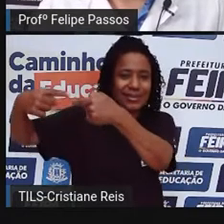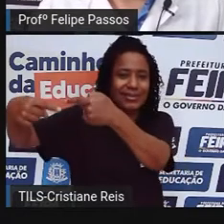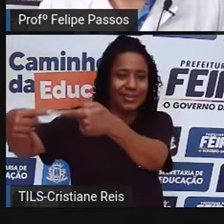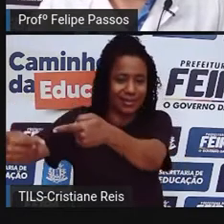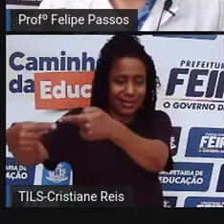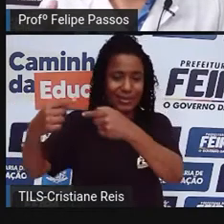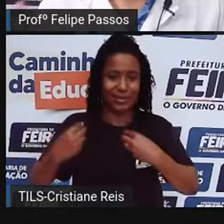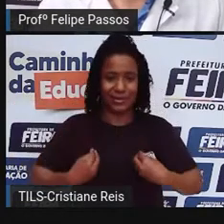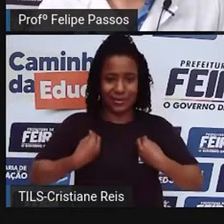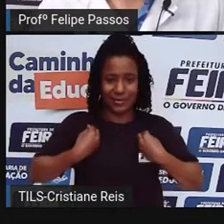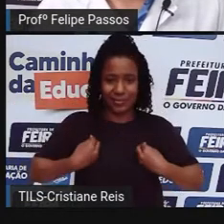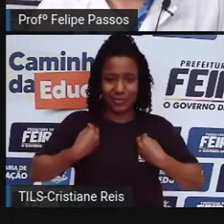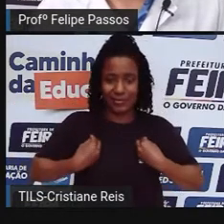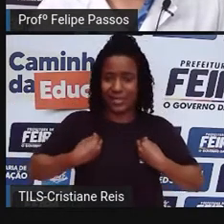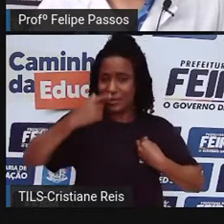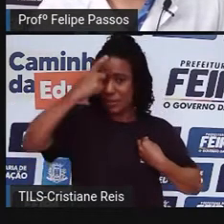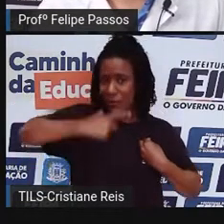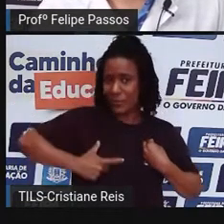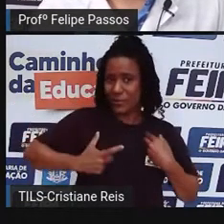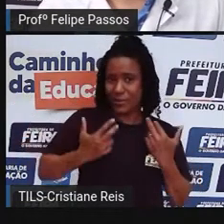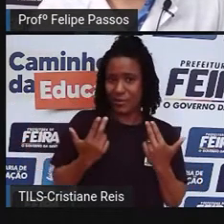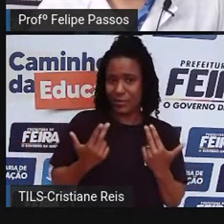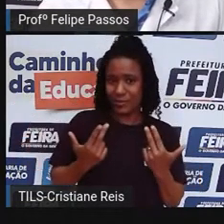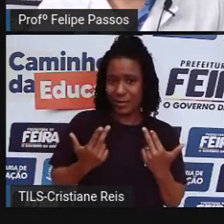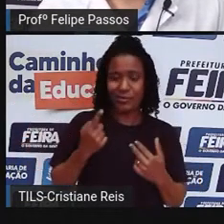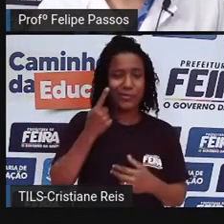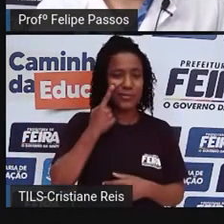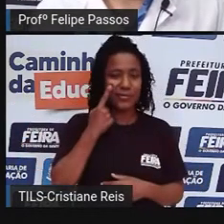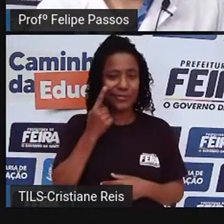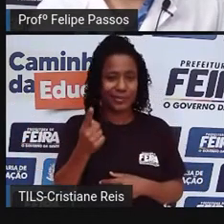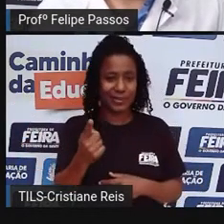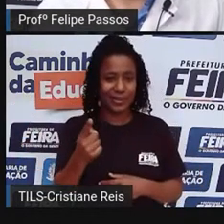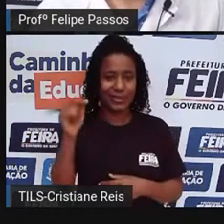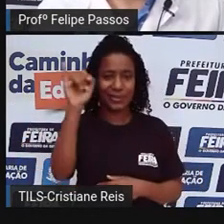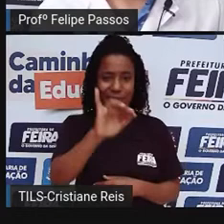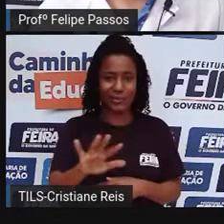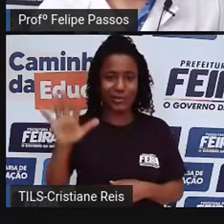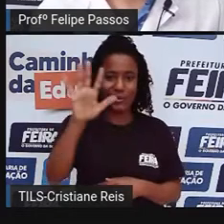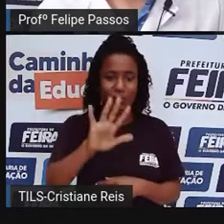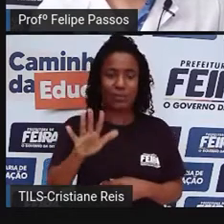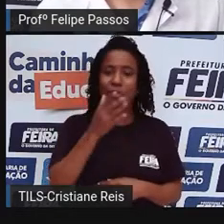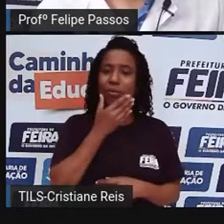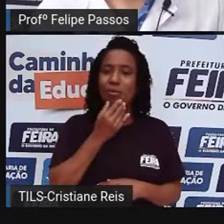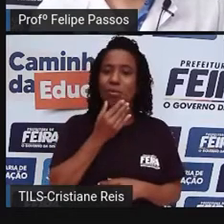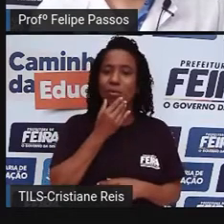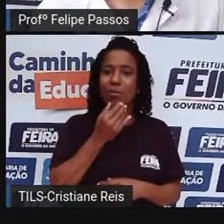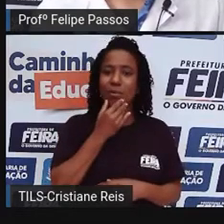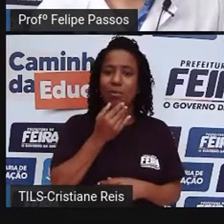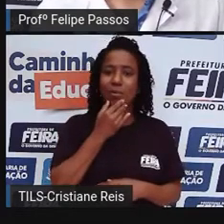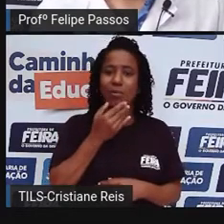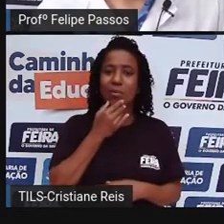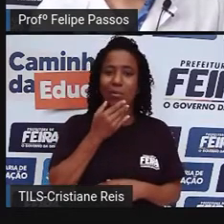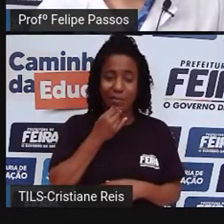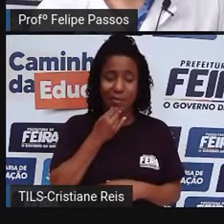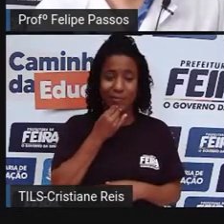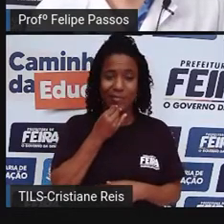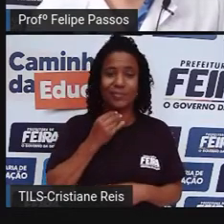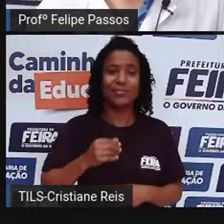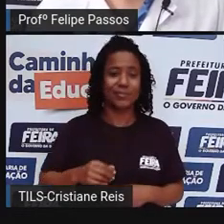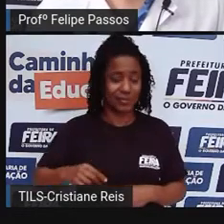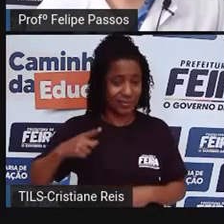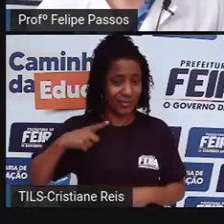diferentes da gente. E aqui tem dois exemplos nesse mapa, o Homo erectus e o Homo Neandertaliensis, né?